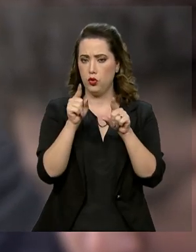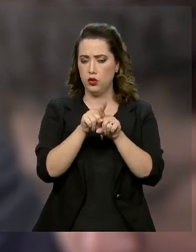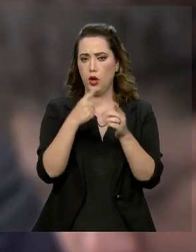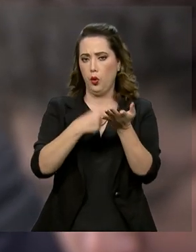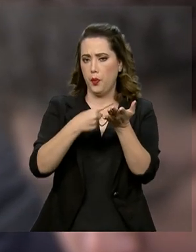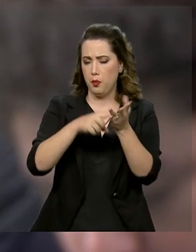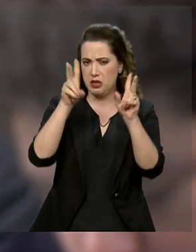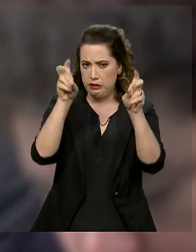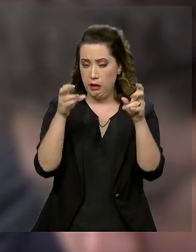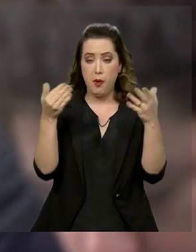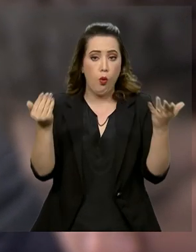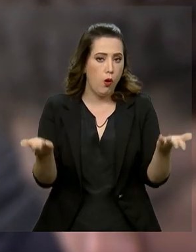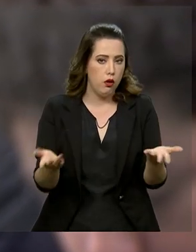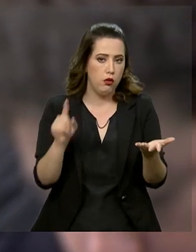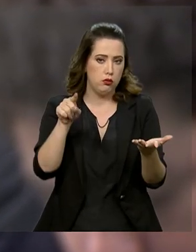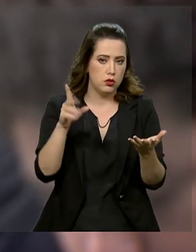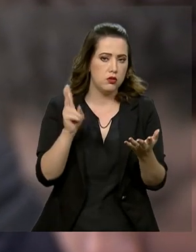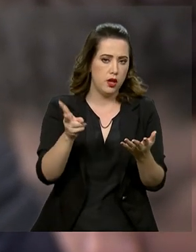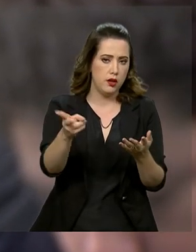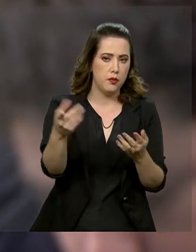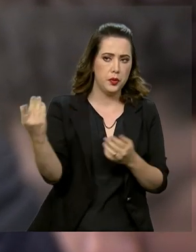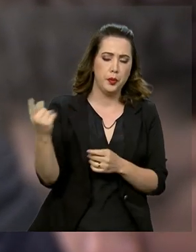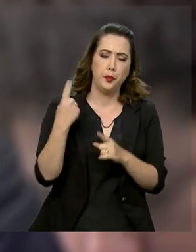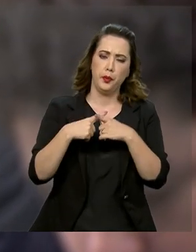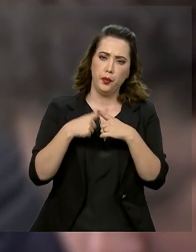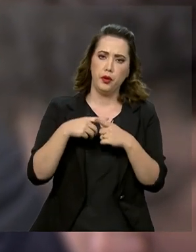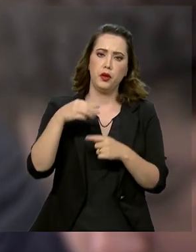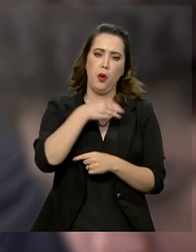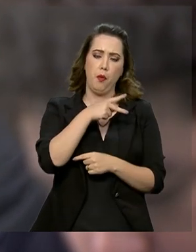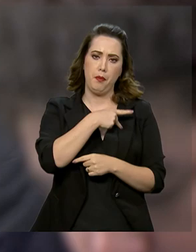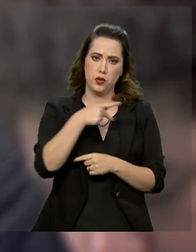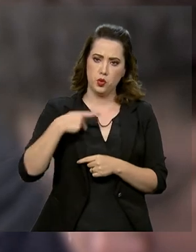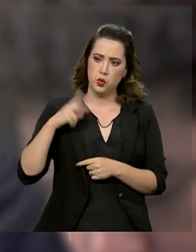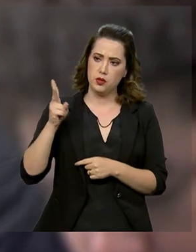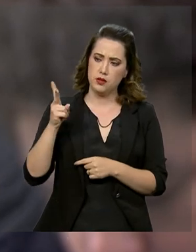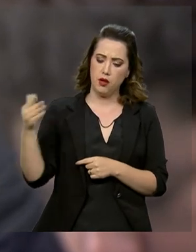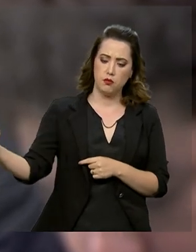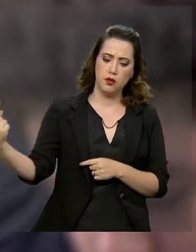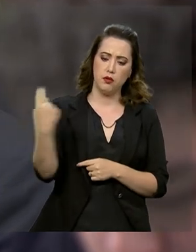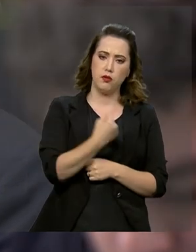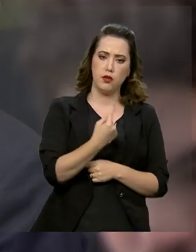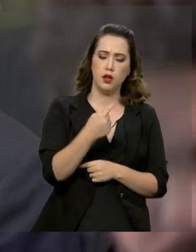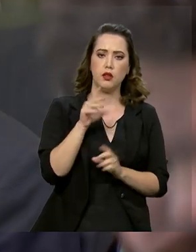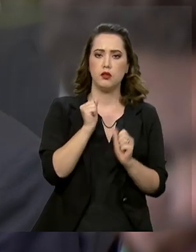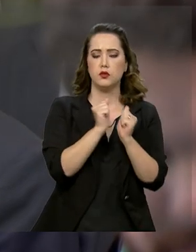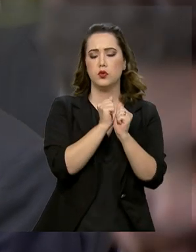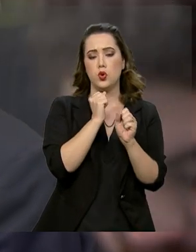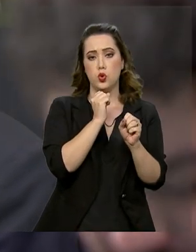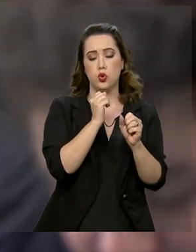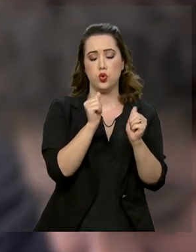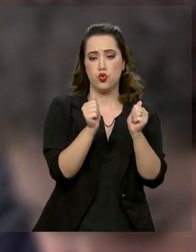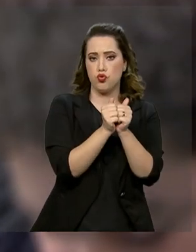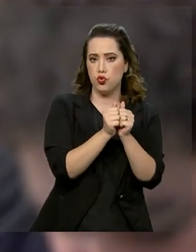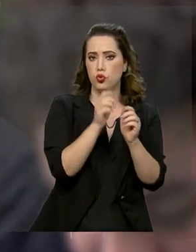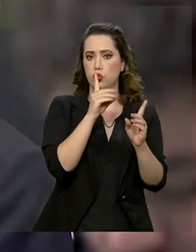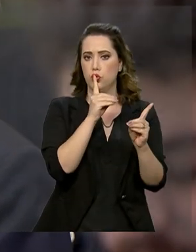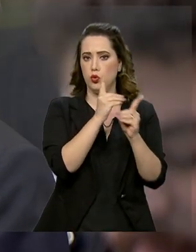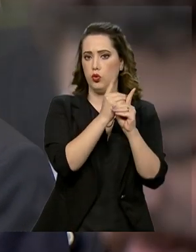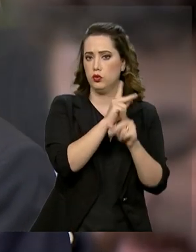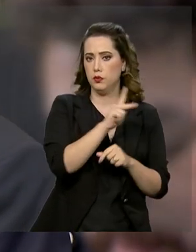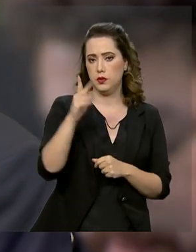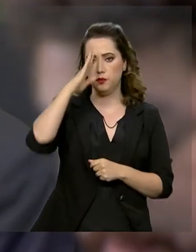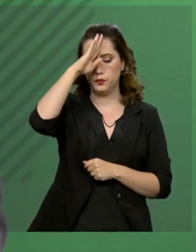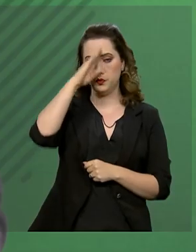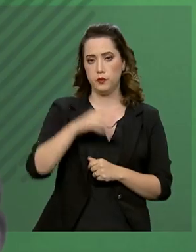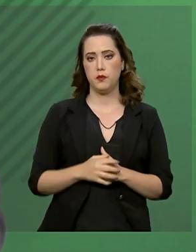pauta sendo tratada continuamente com ele, já que ele tem vindo mais de vez por semana despachar sozinho com o presidente da República.